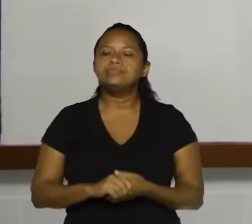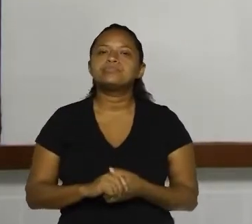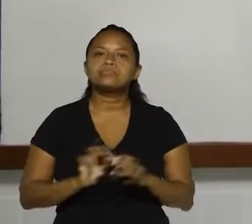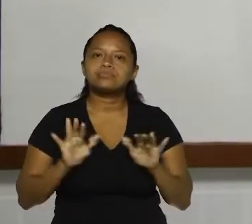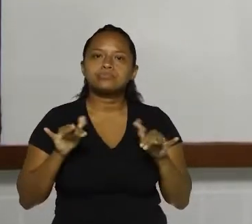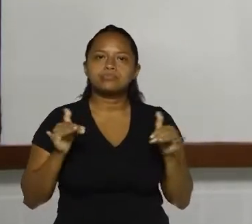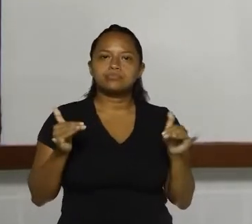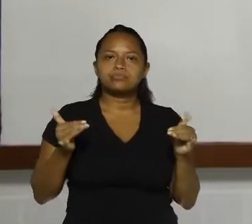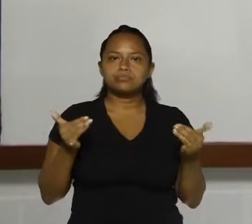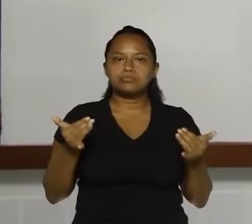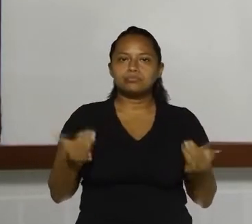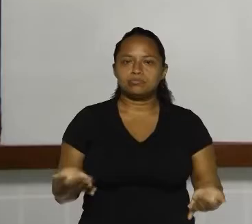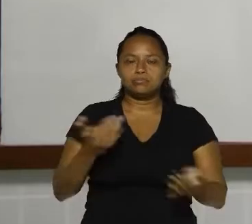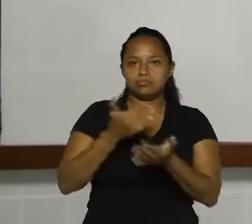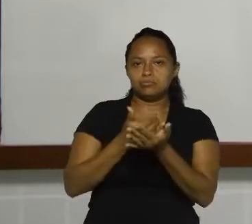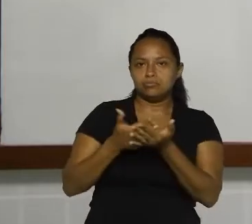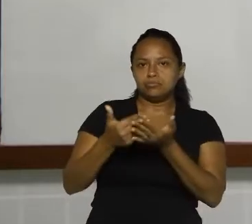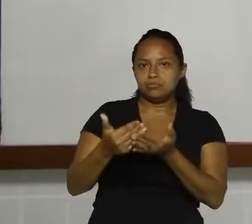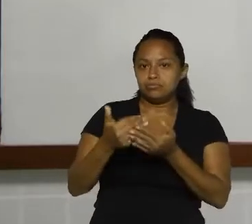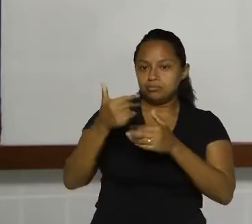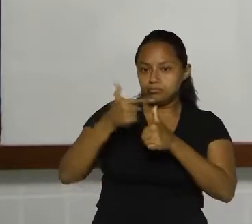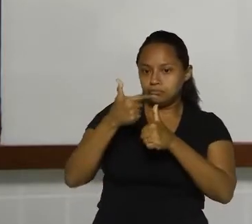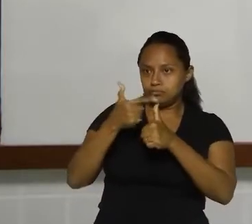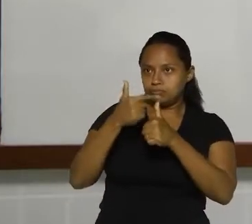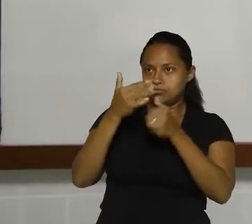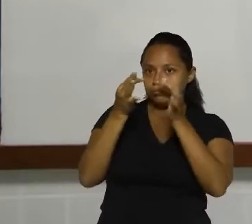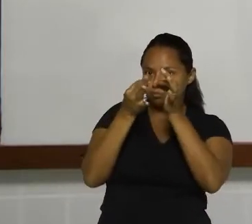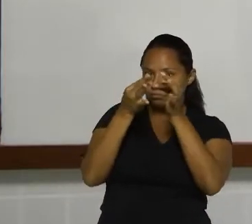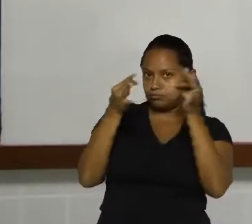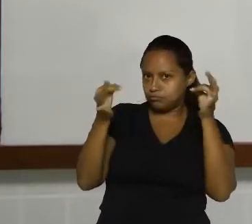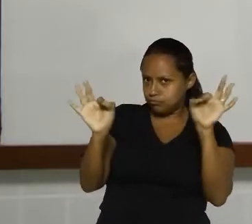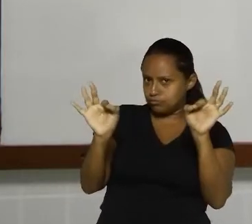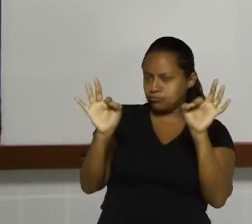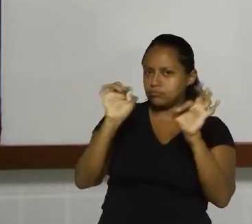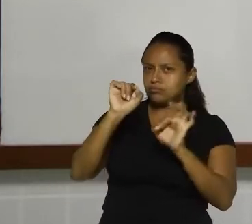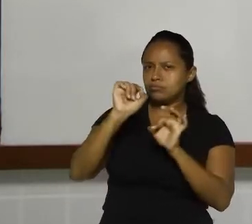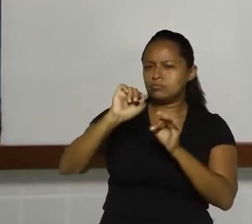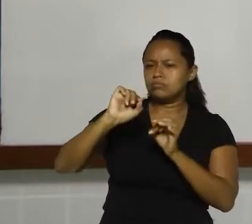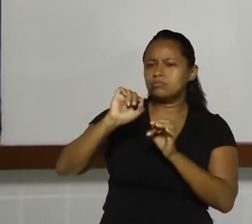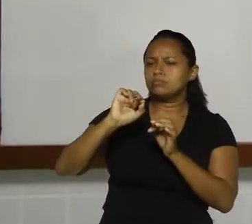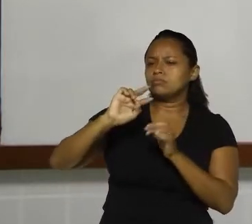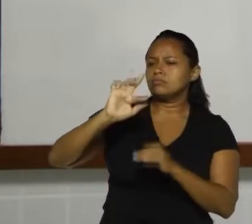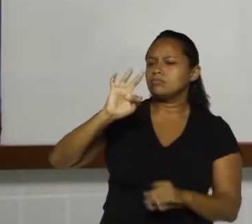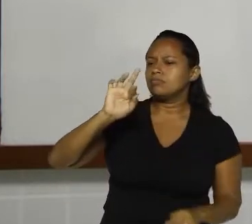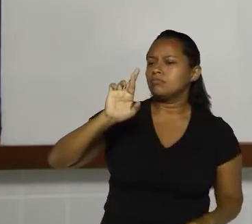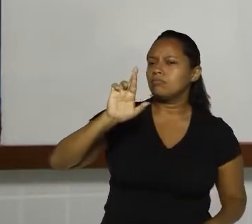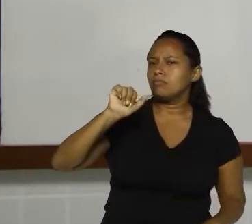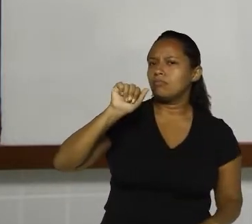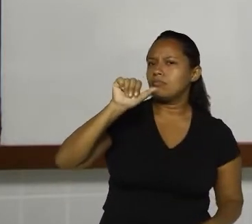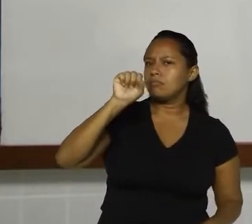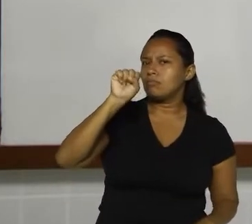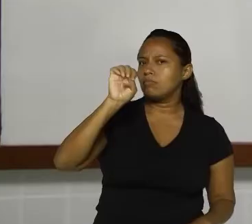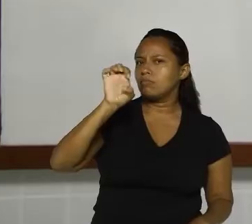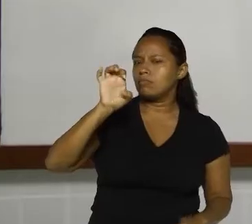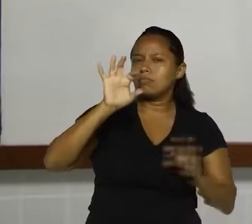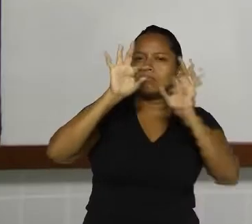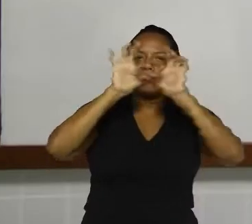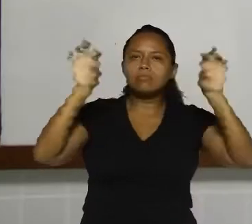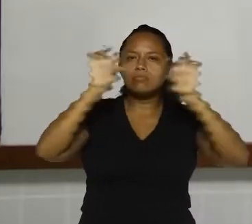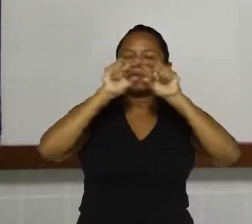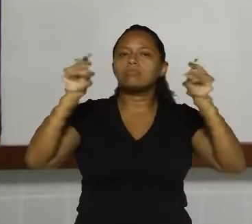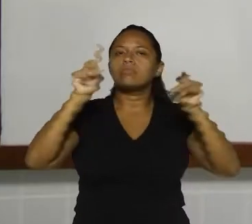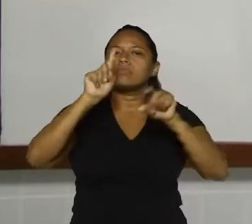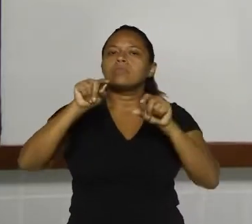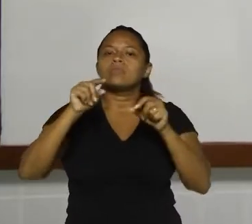Então, começando pela frase, né? O que é que a gente considera frase? Frase é um enunciado. A gente